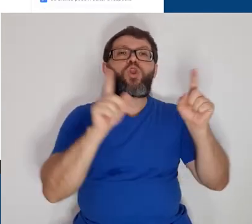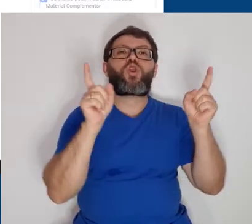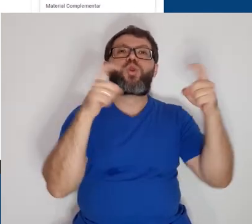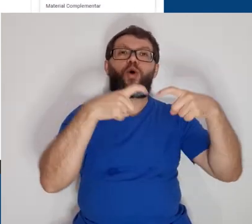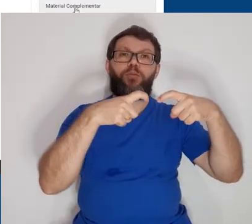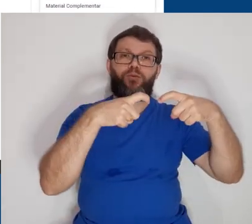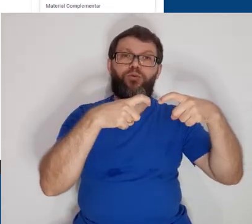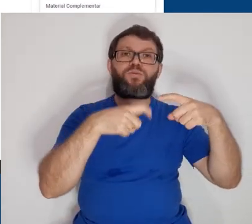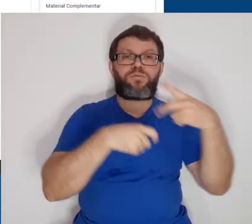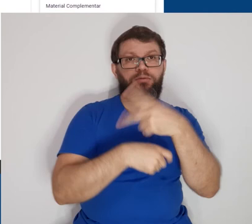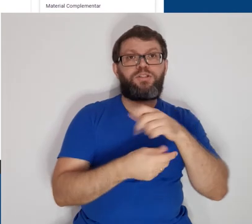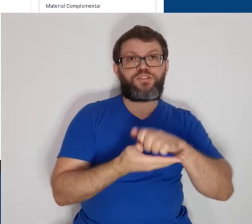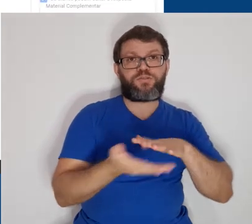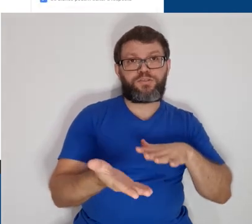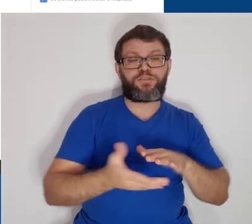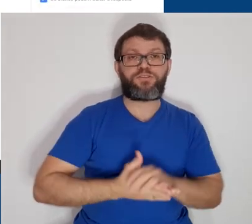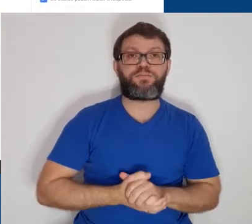atividade.